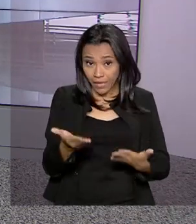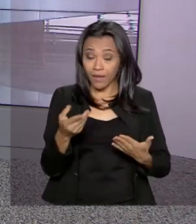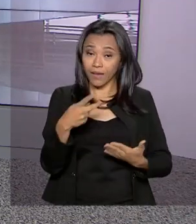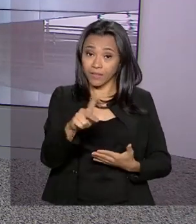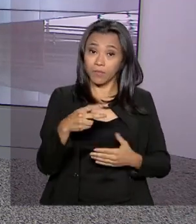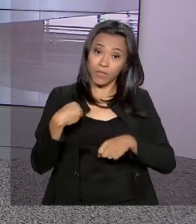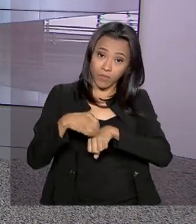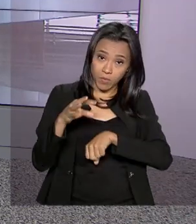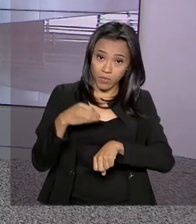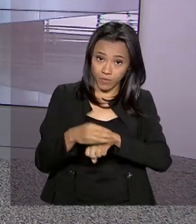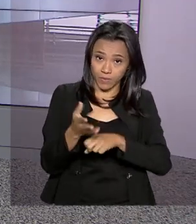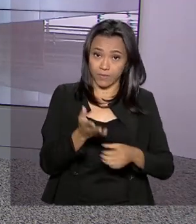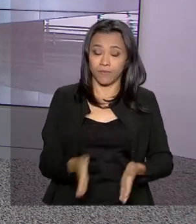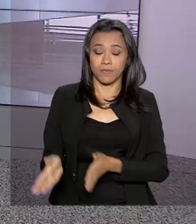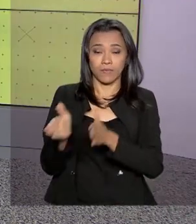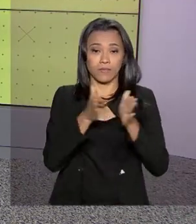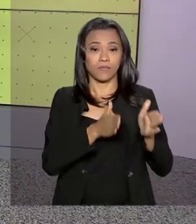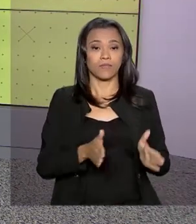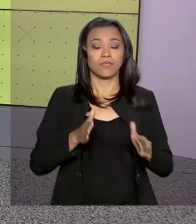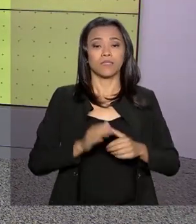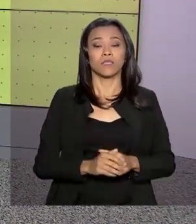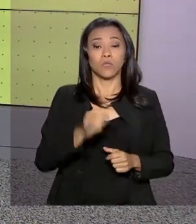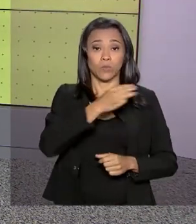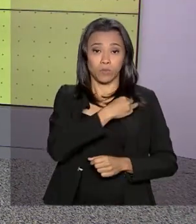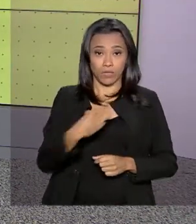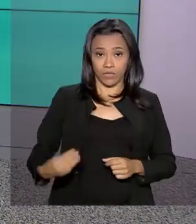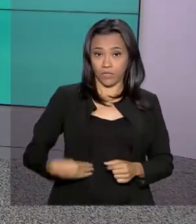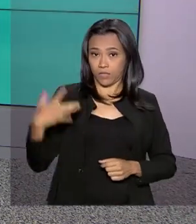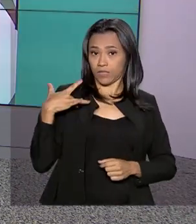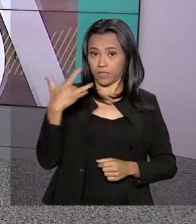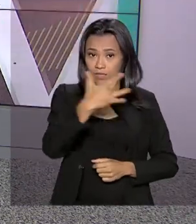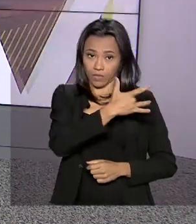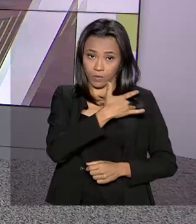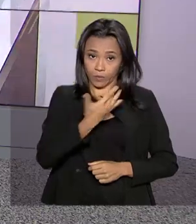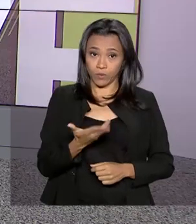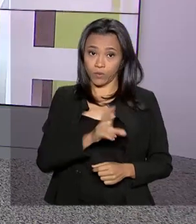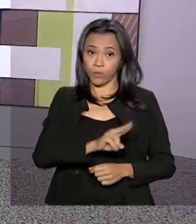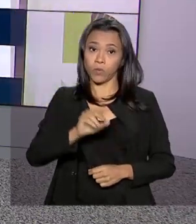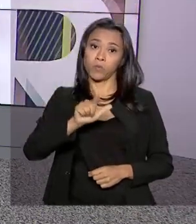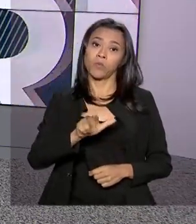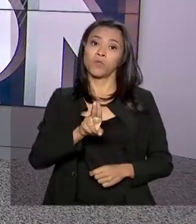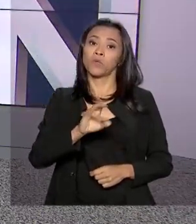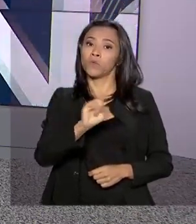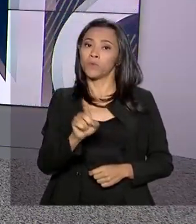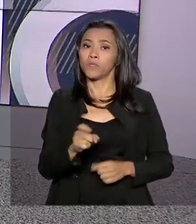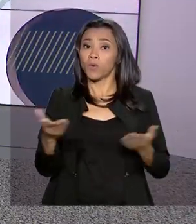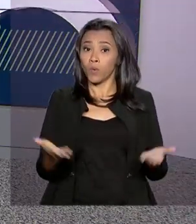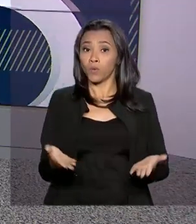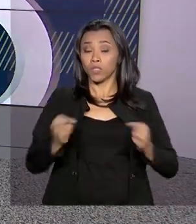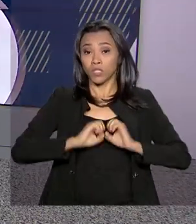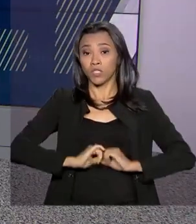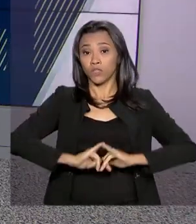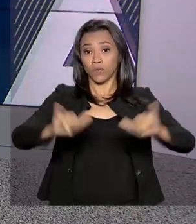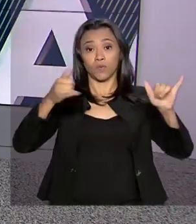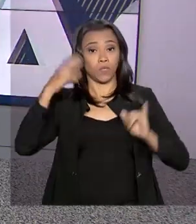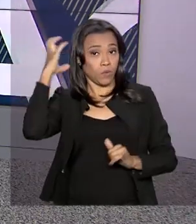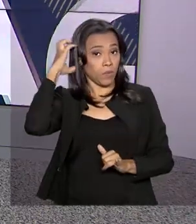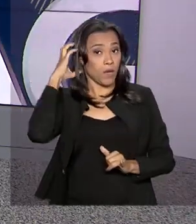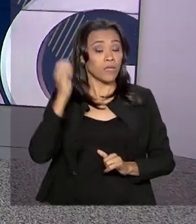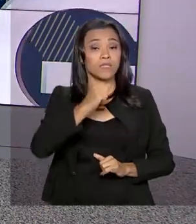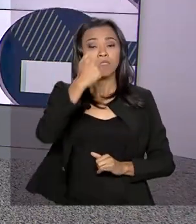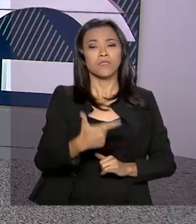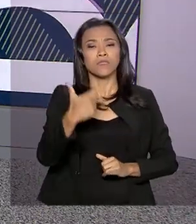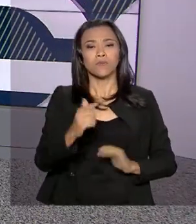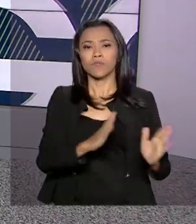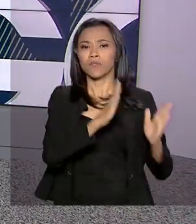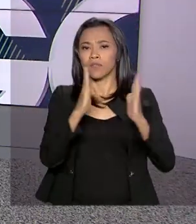Luana, pelas suas informações. O ministro da Saúde, Luiz Henrique Mandetta, lança hoje, em Cuiabá, a segunda fase da campanha